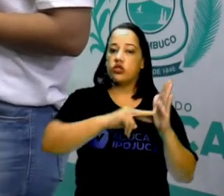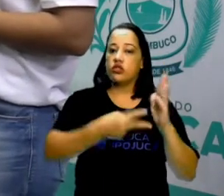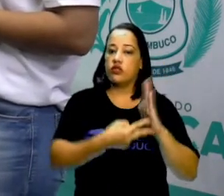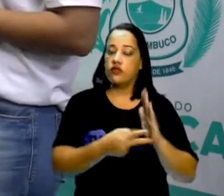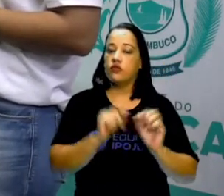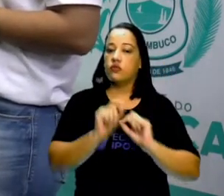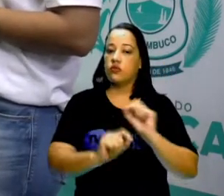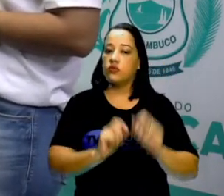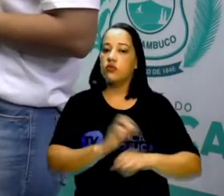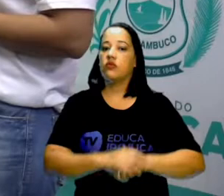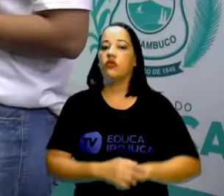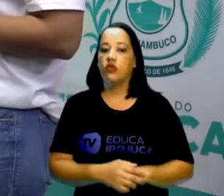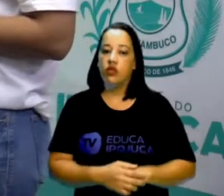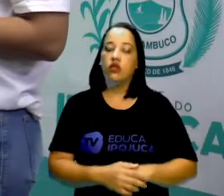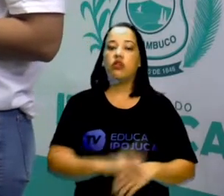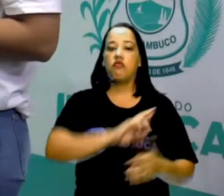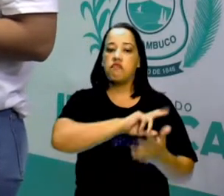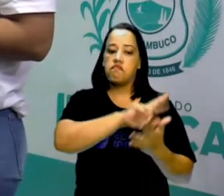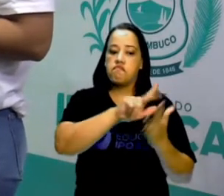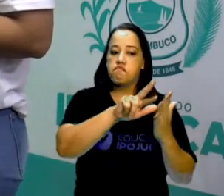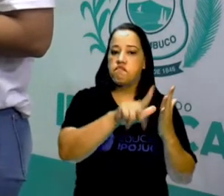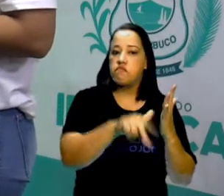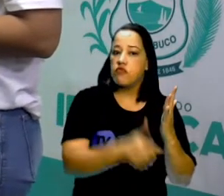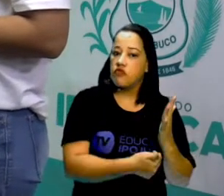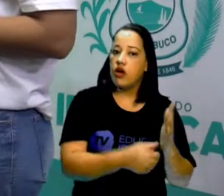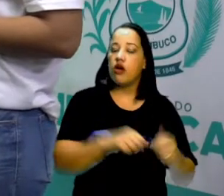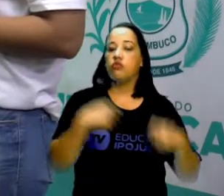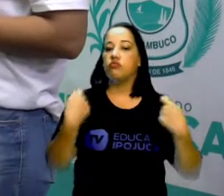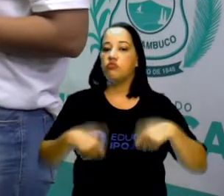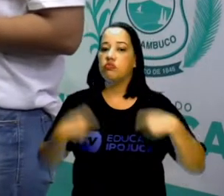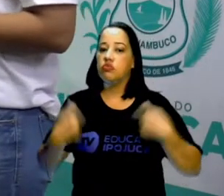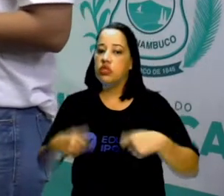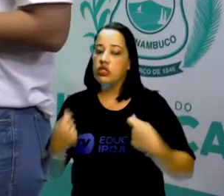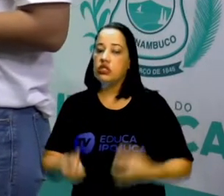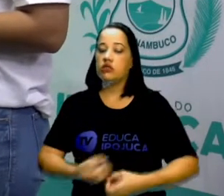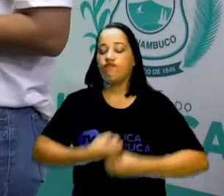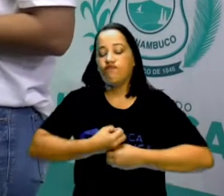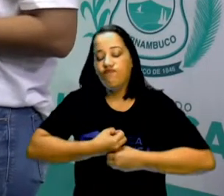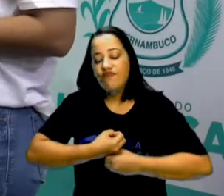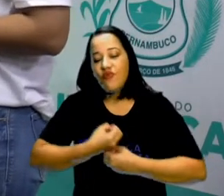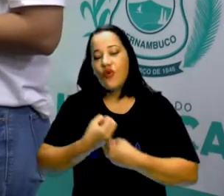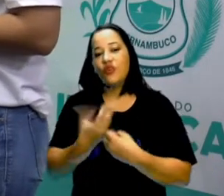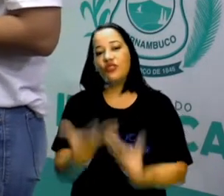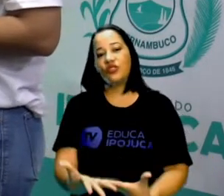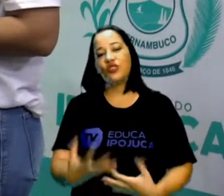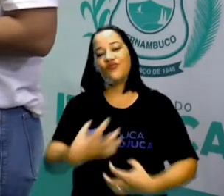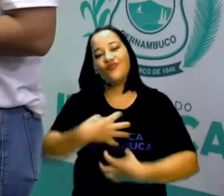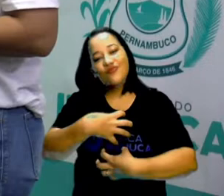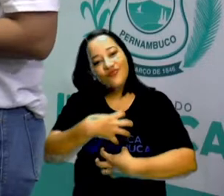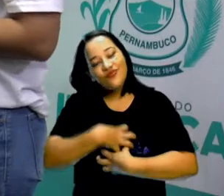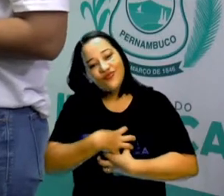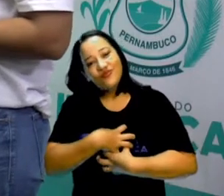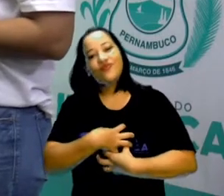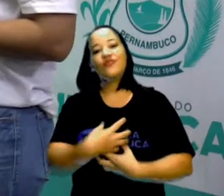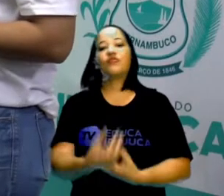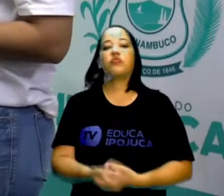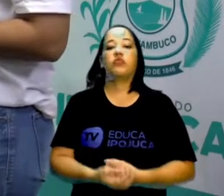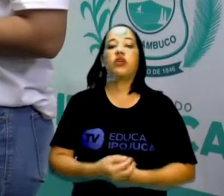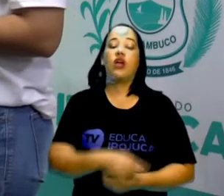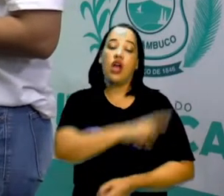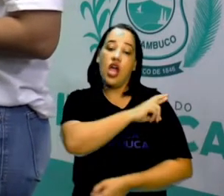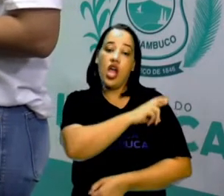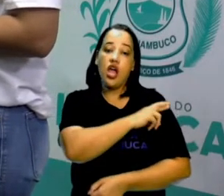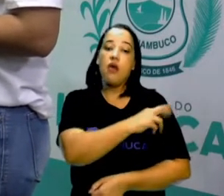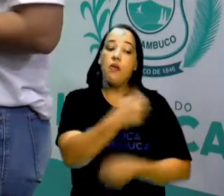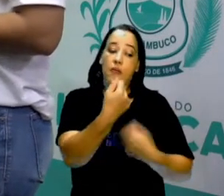diversos recursos estilísticos para transmitir emoções, sentimentos, respeitando os